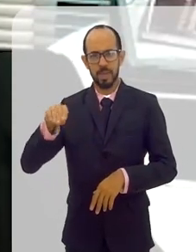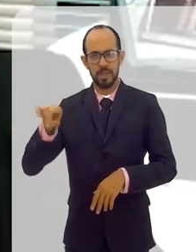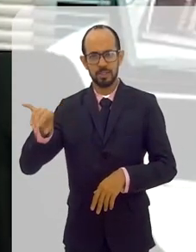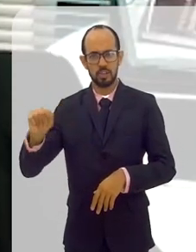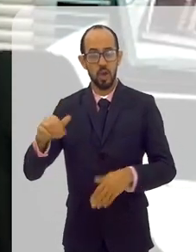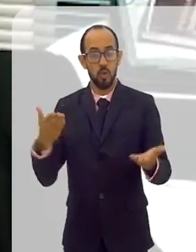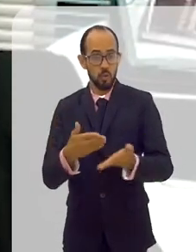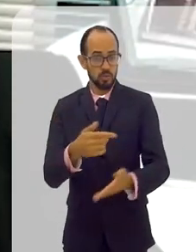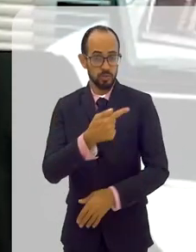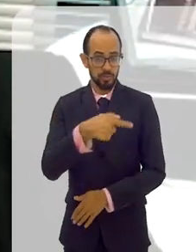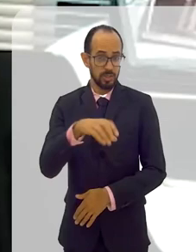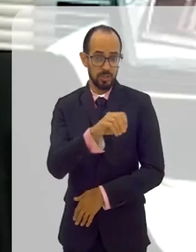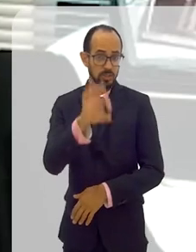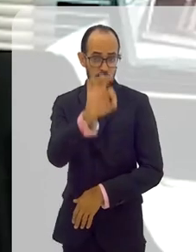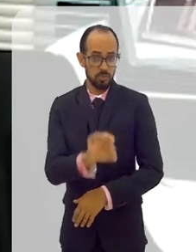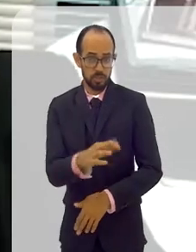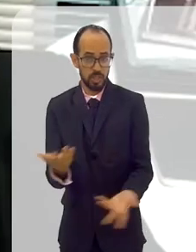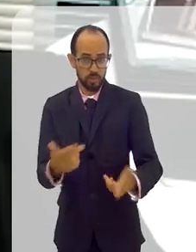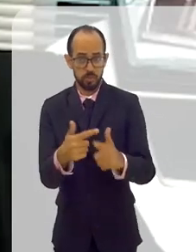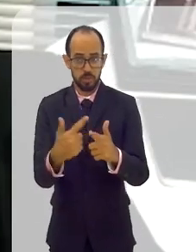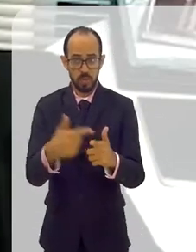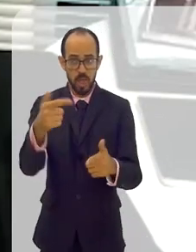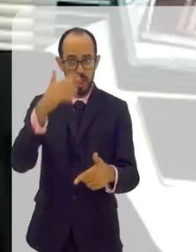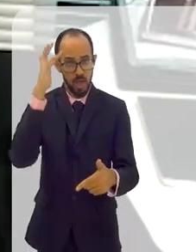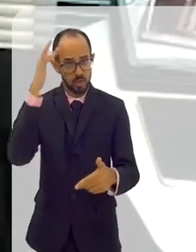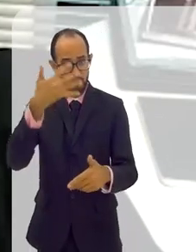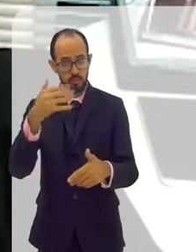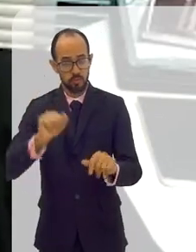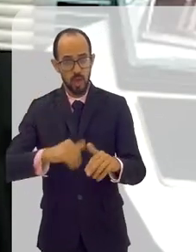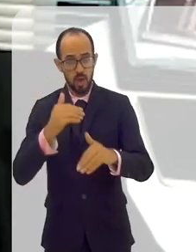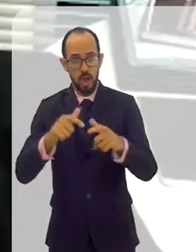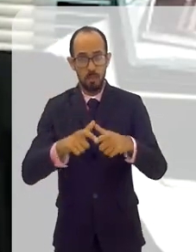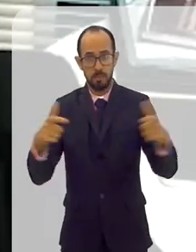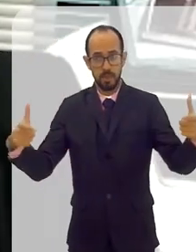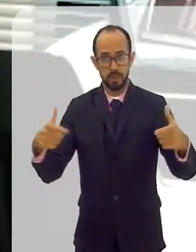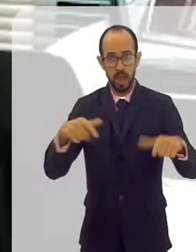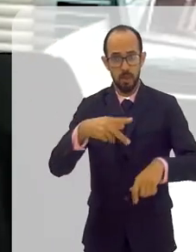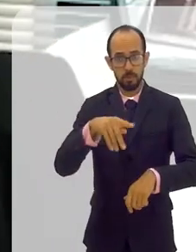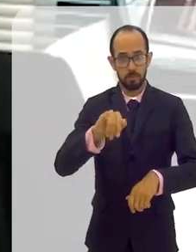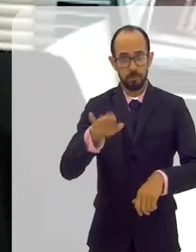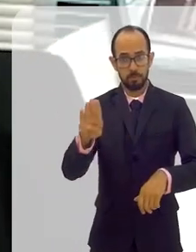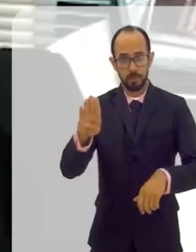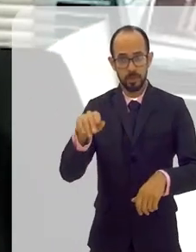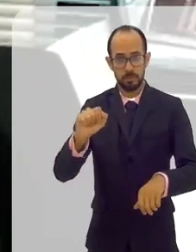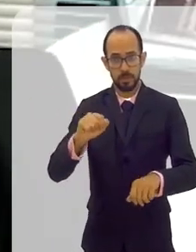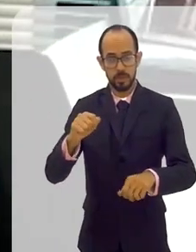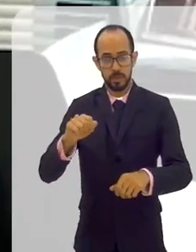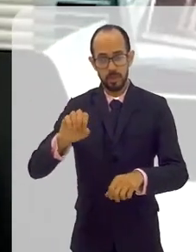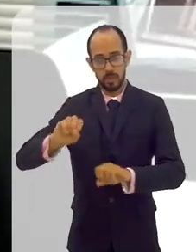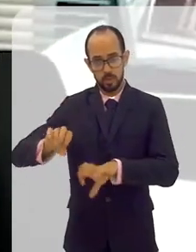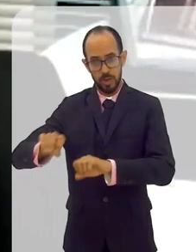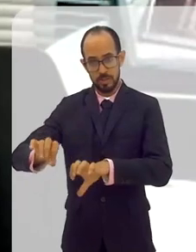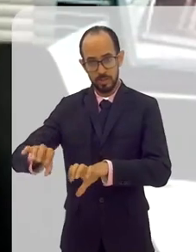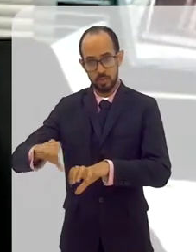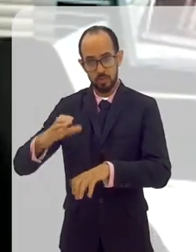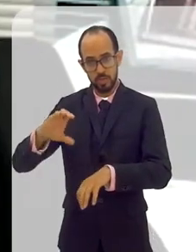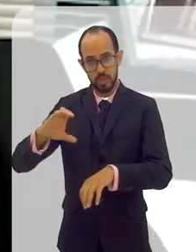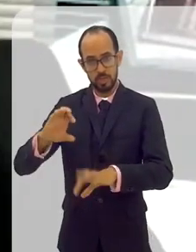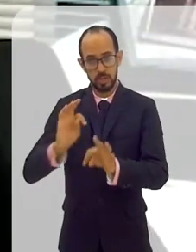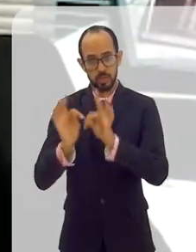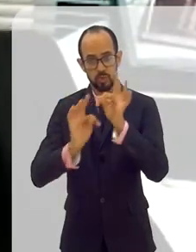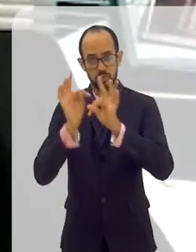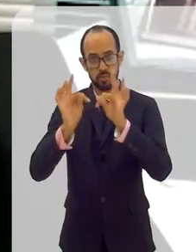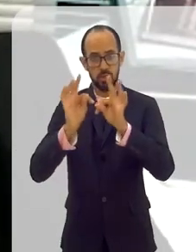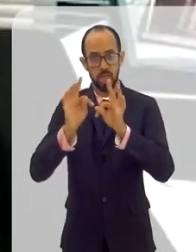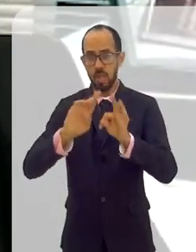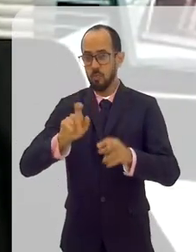classe média. Por que isso pôde acontecer? Porque ela resolveu ampliar o percentual do PIB em educação, ciência e tecnologia. Então,